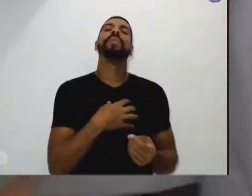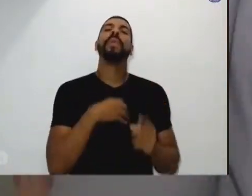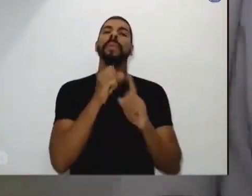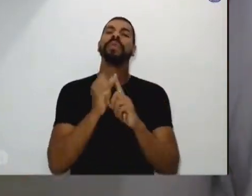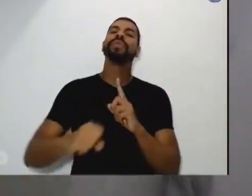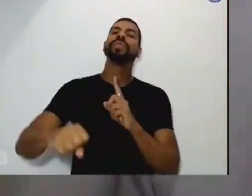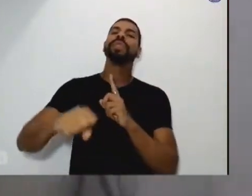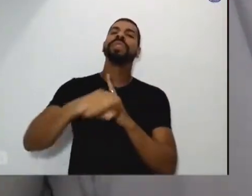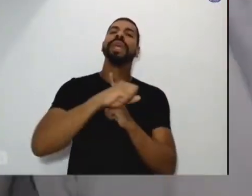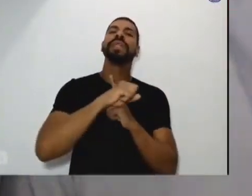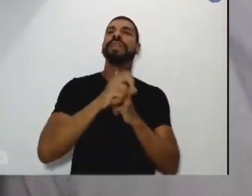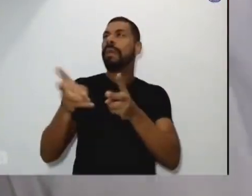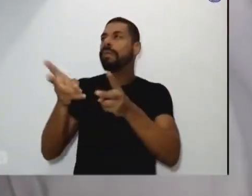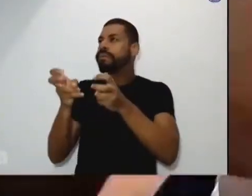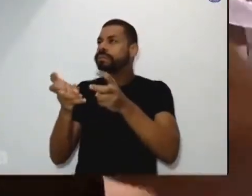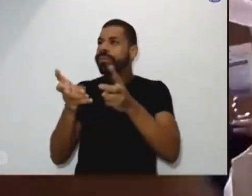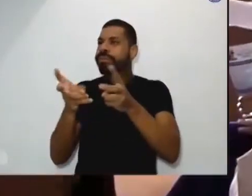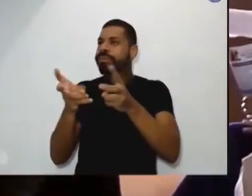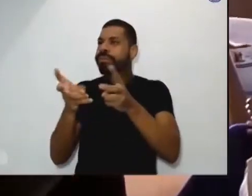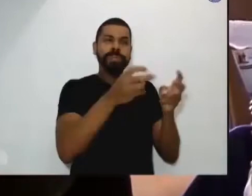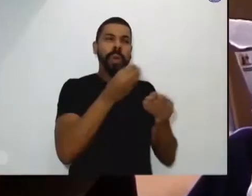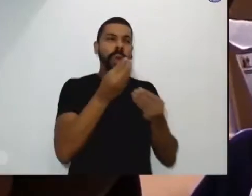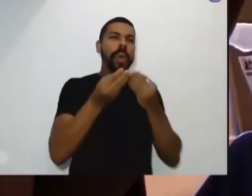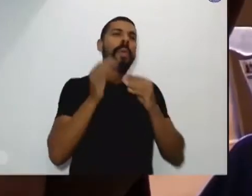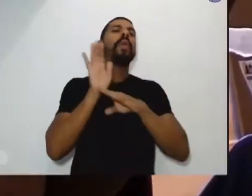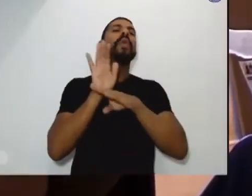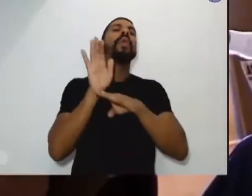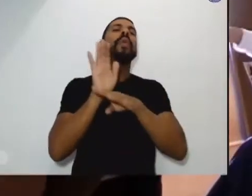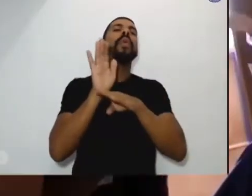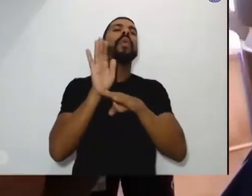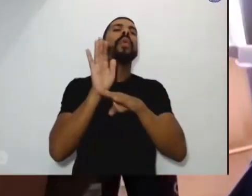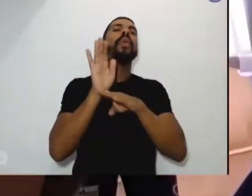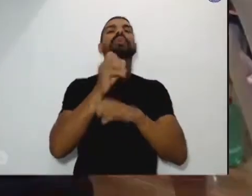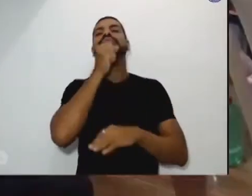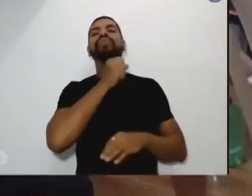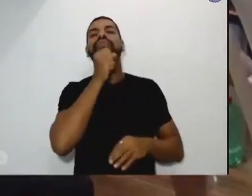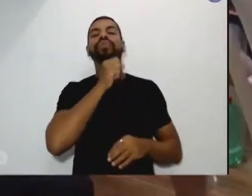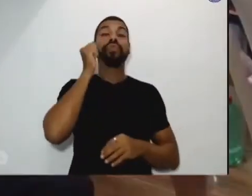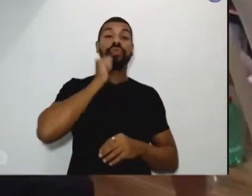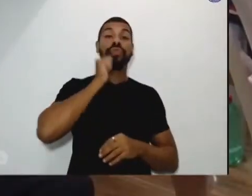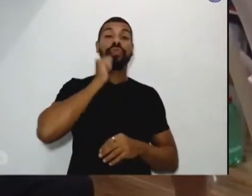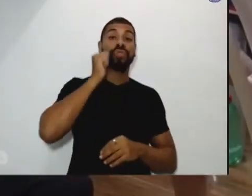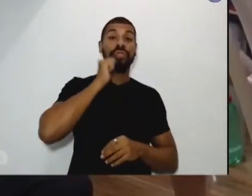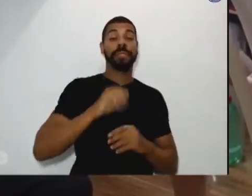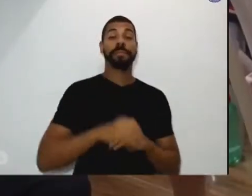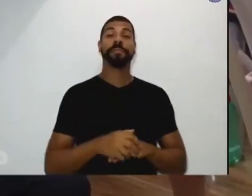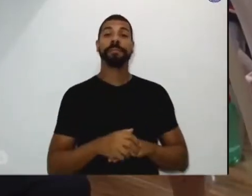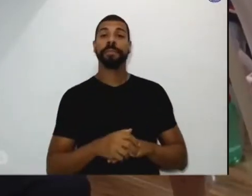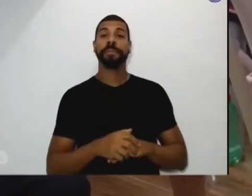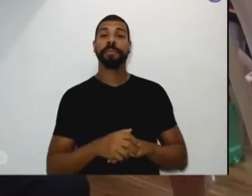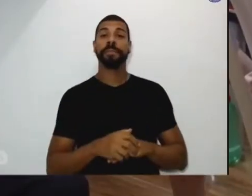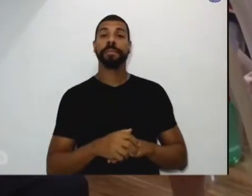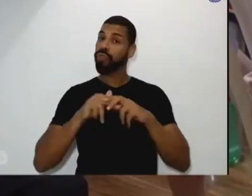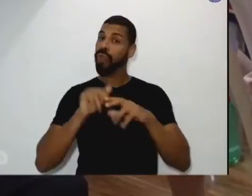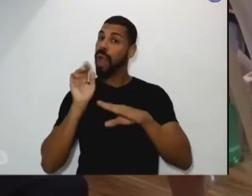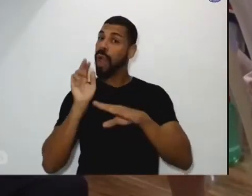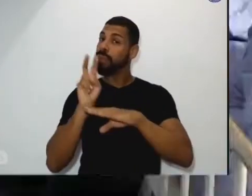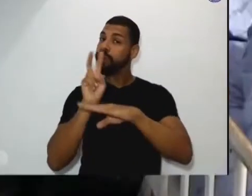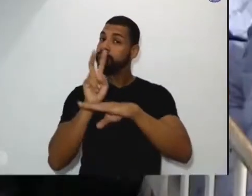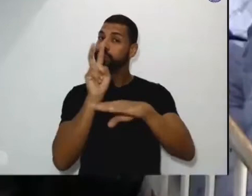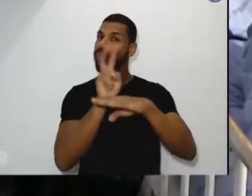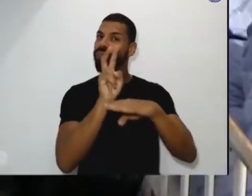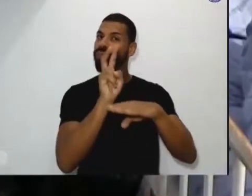observar como ela cuida de seus idosos. A igreja, a exemplo do bom samaritano, é chamada a proteger os anciãos e